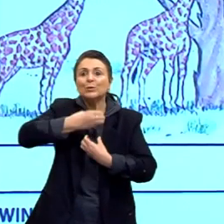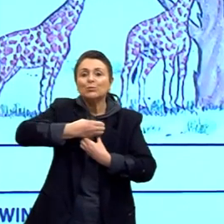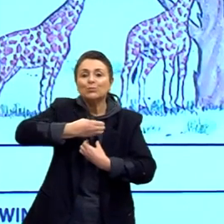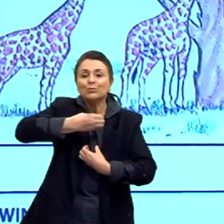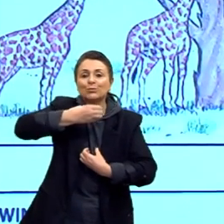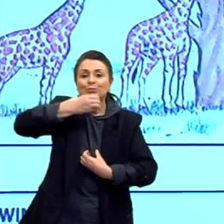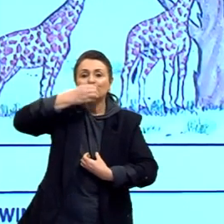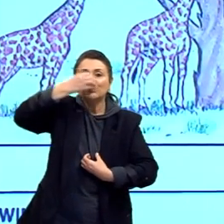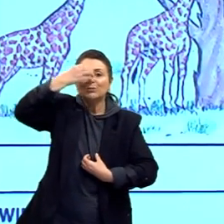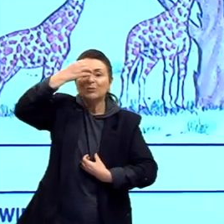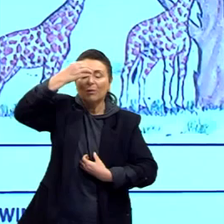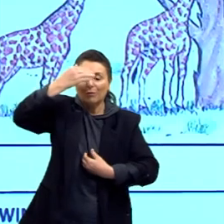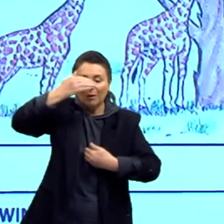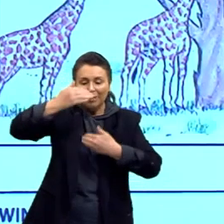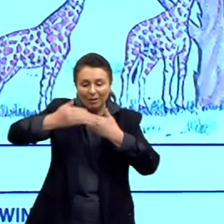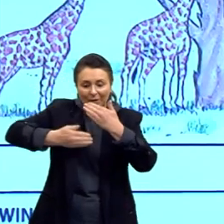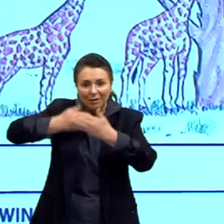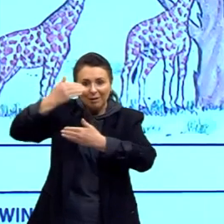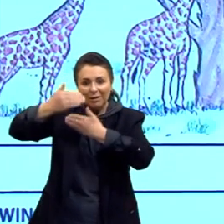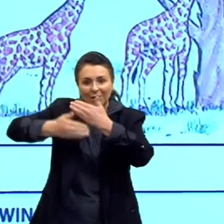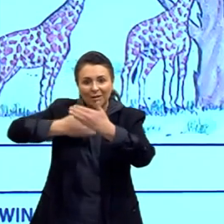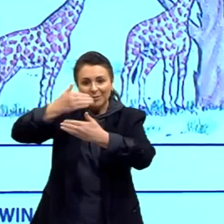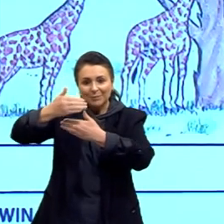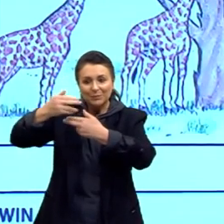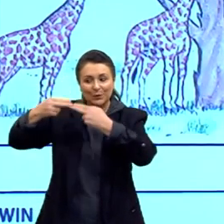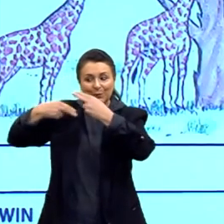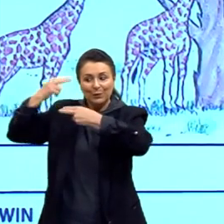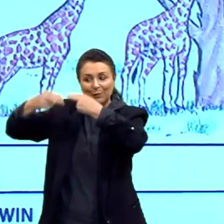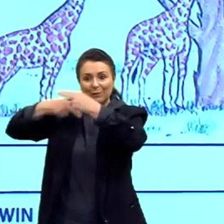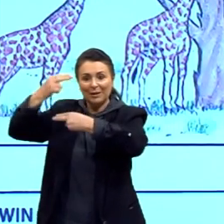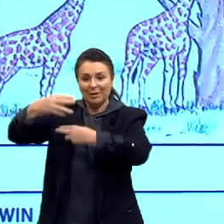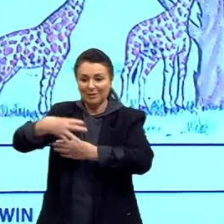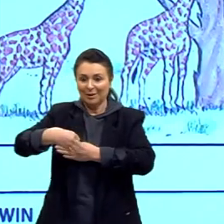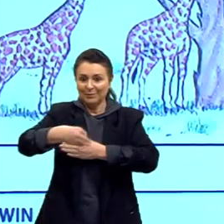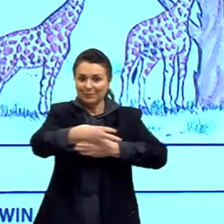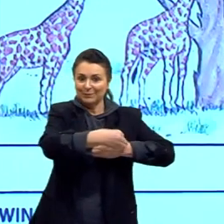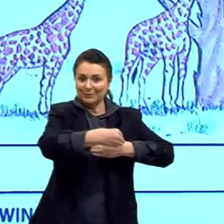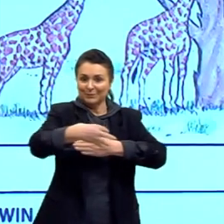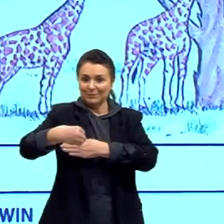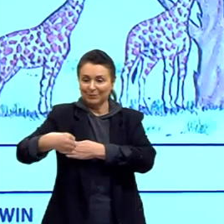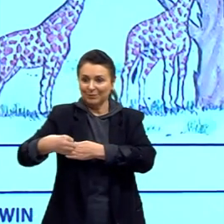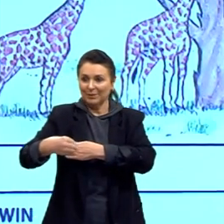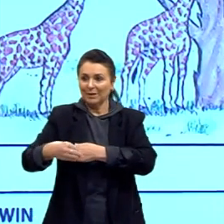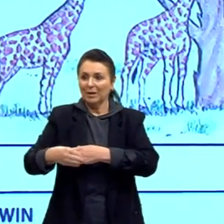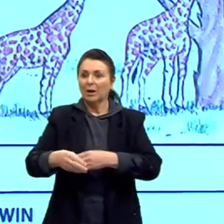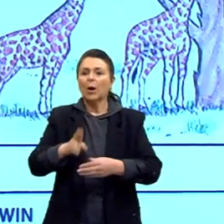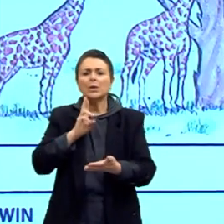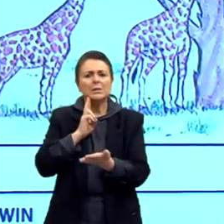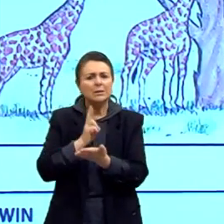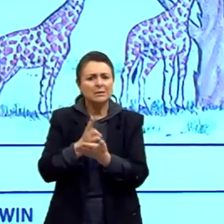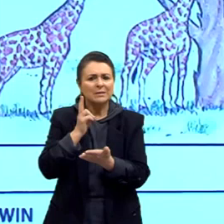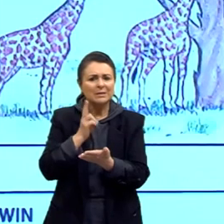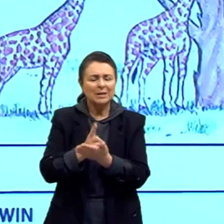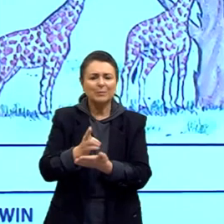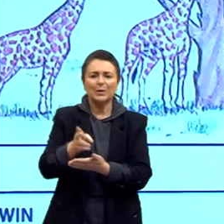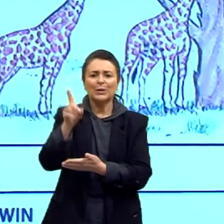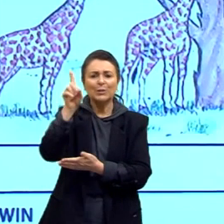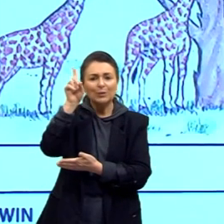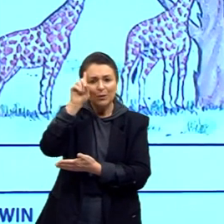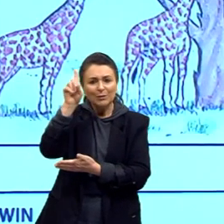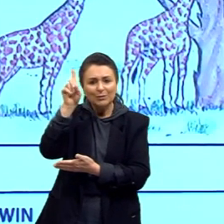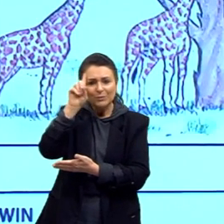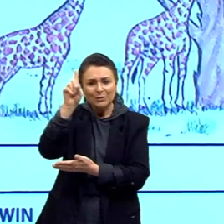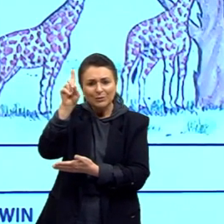descendentes. Agora, aqui no terceiro quadro, finalmente, o contínuo esticamento do pescoço deu